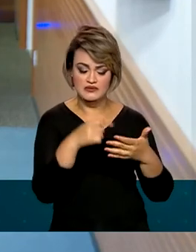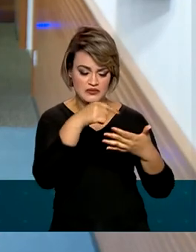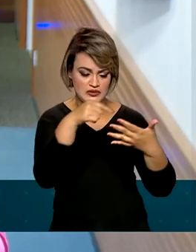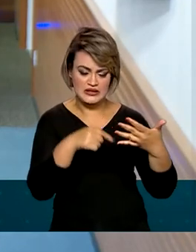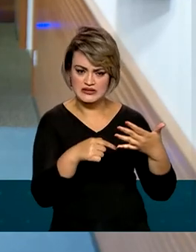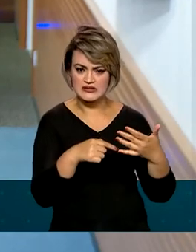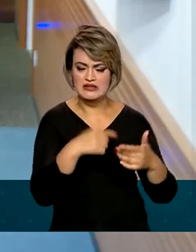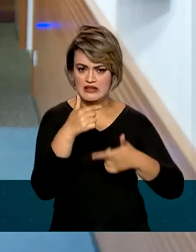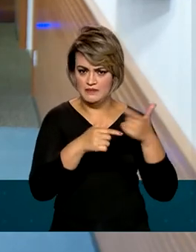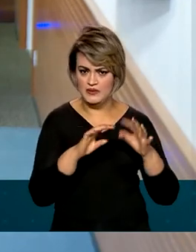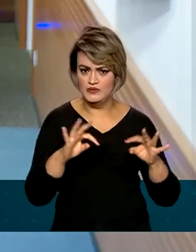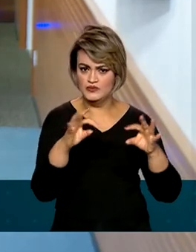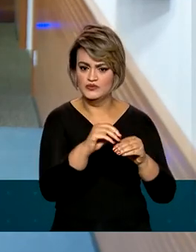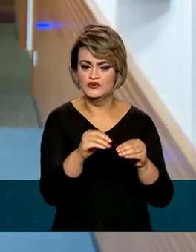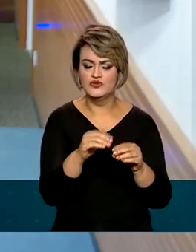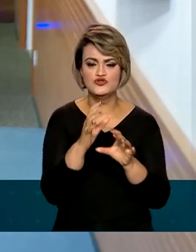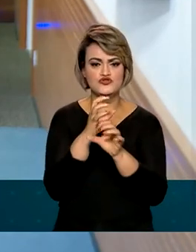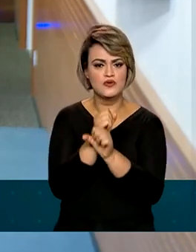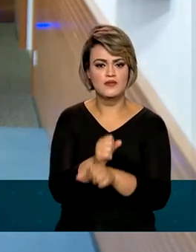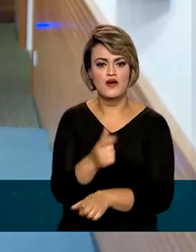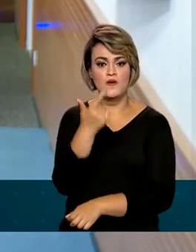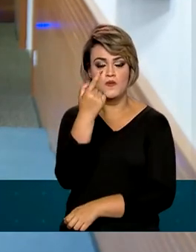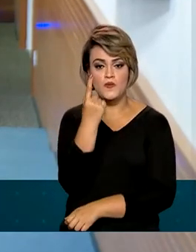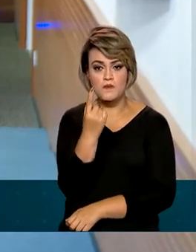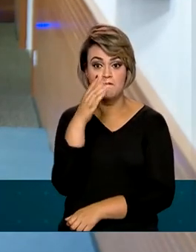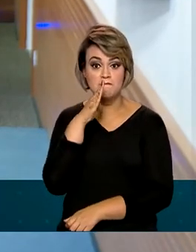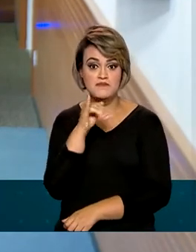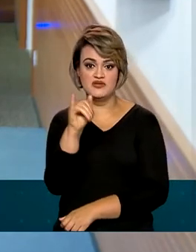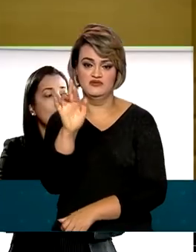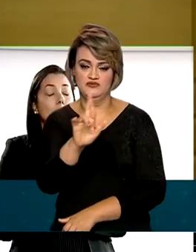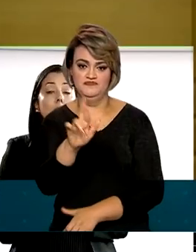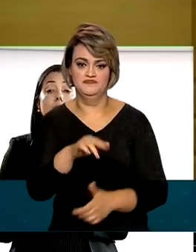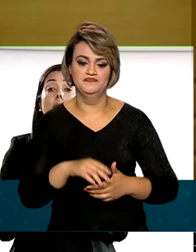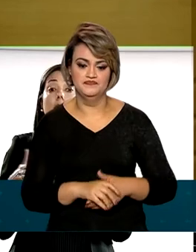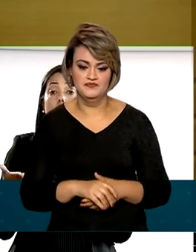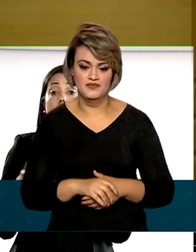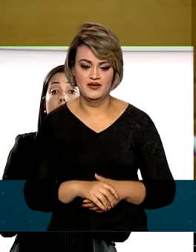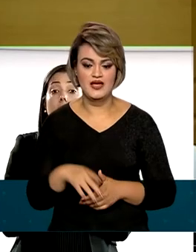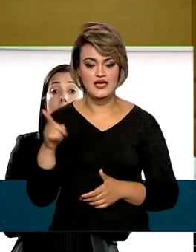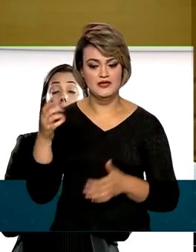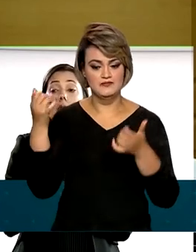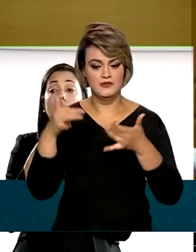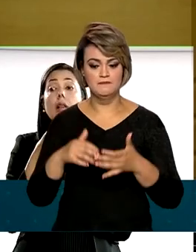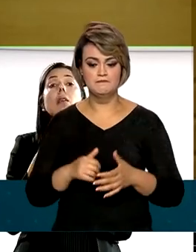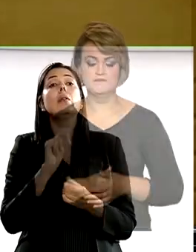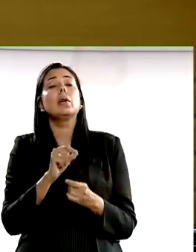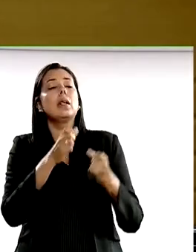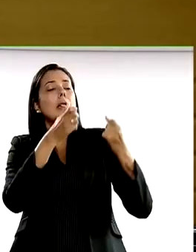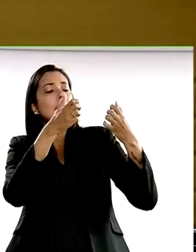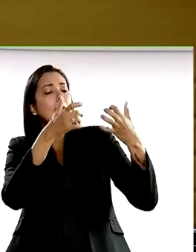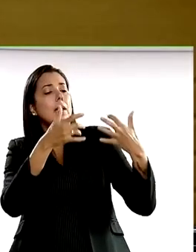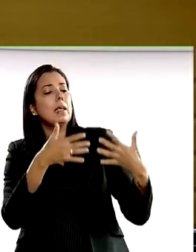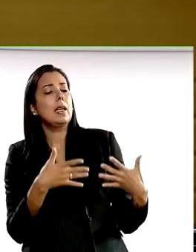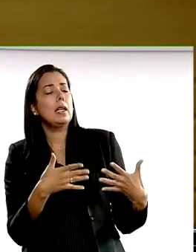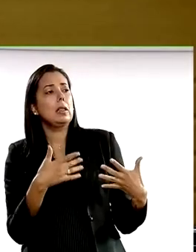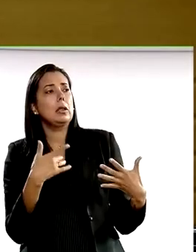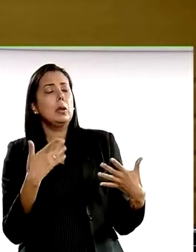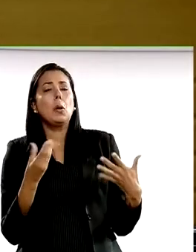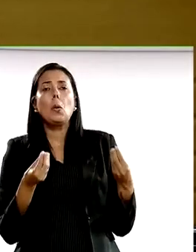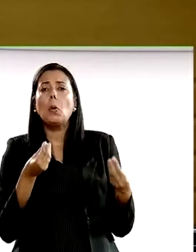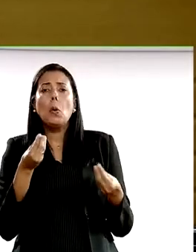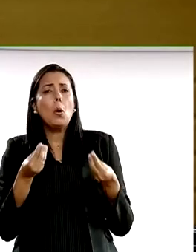realizadas no ano passado ultrapassa um bilhão de reais. A gente está falando de um universo, para que se tenha uma ideia da magnitude,